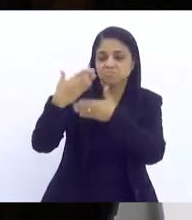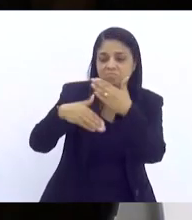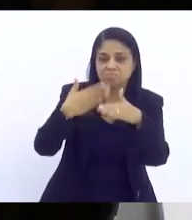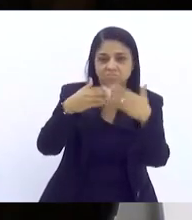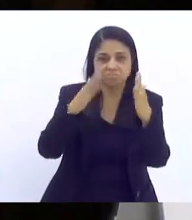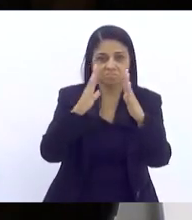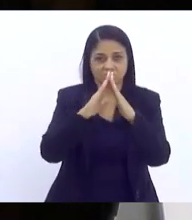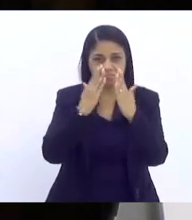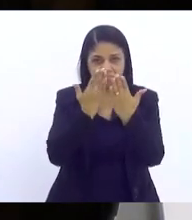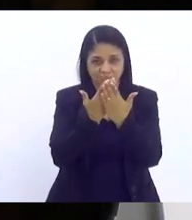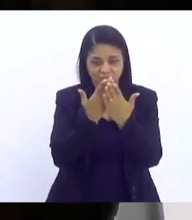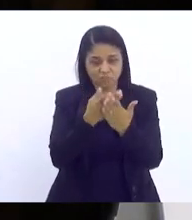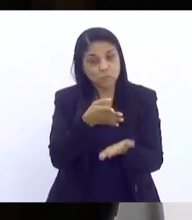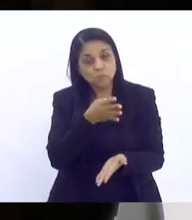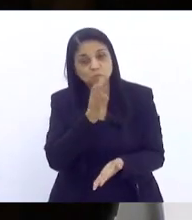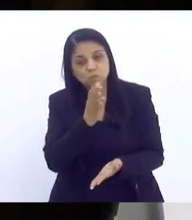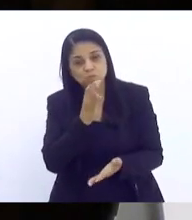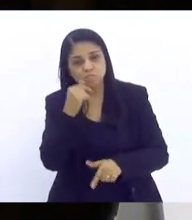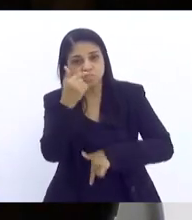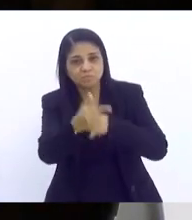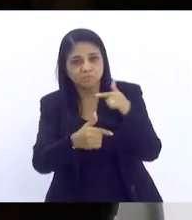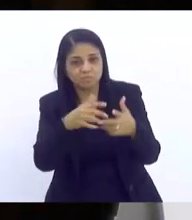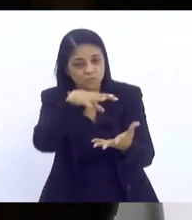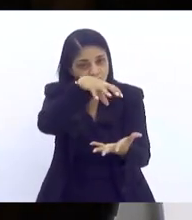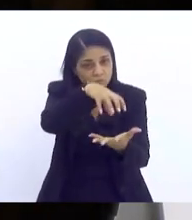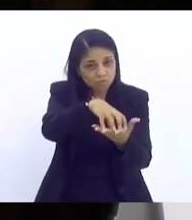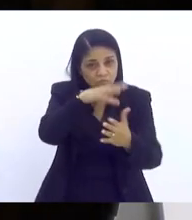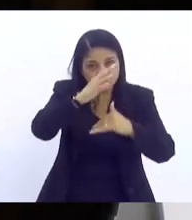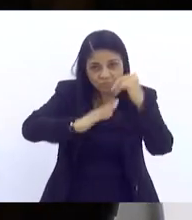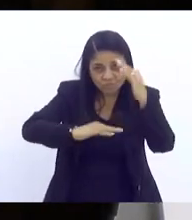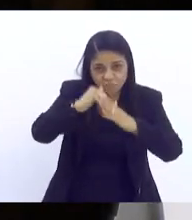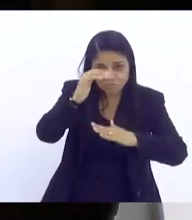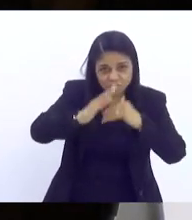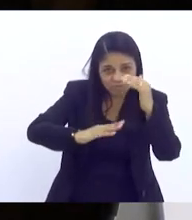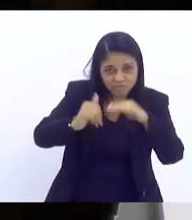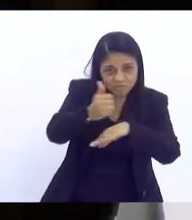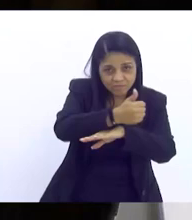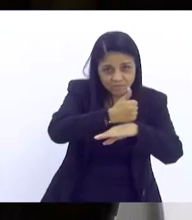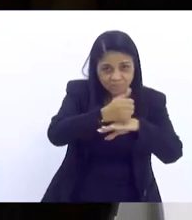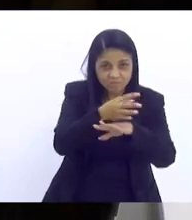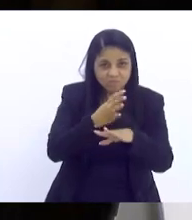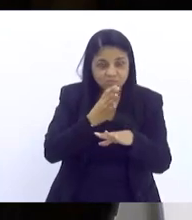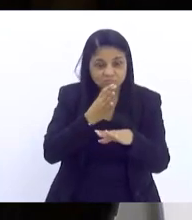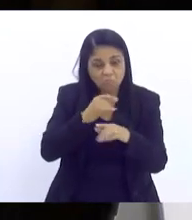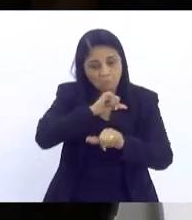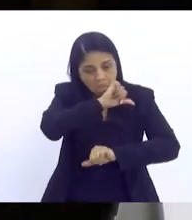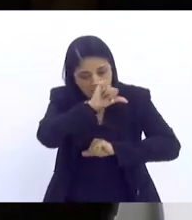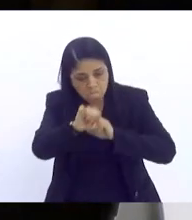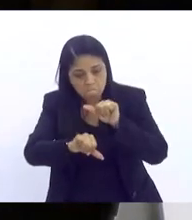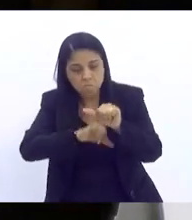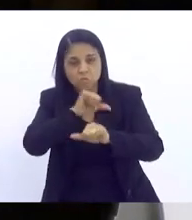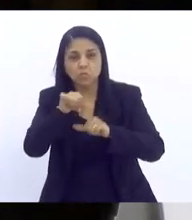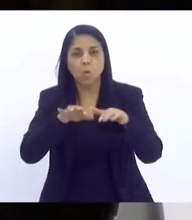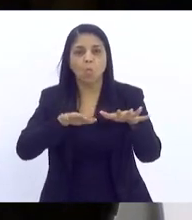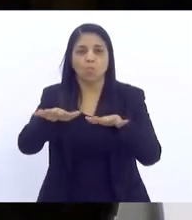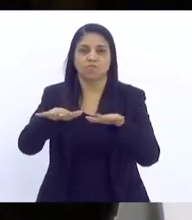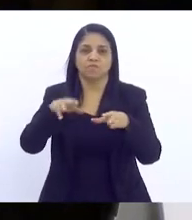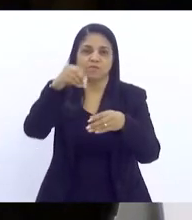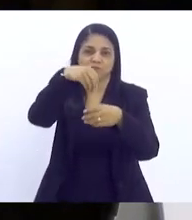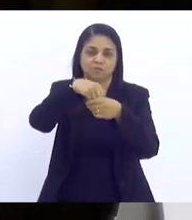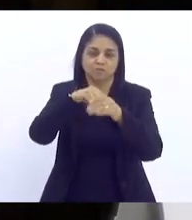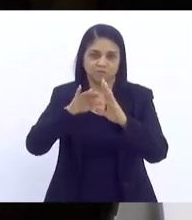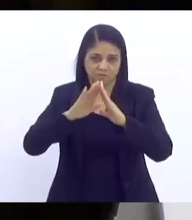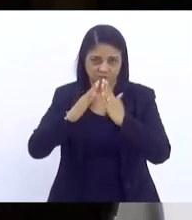conhecendo esse trabalho e esses núcleos profissionais, a gente provoca uma mudança de movimento na escola.